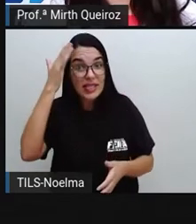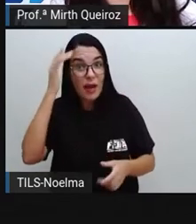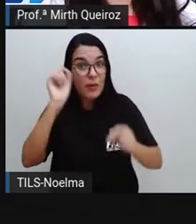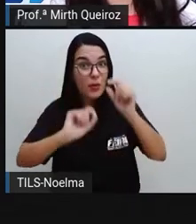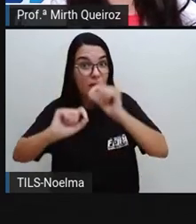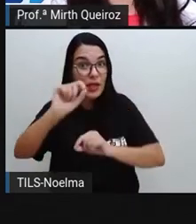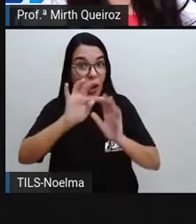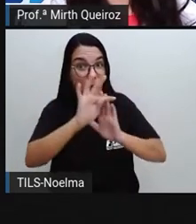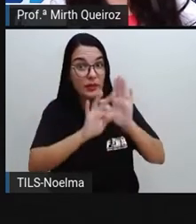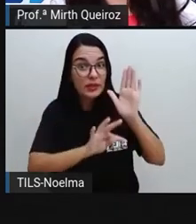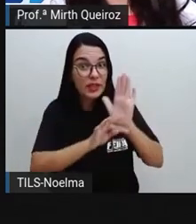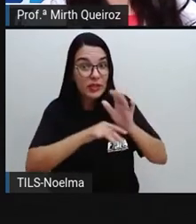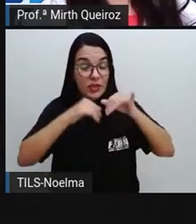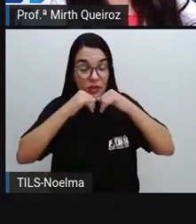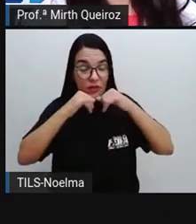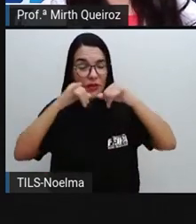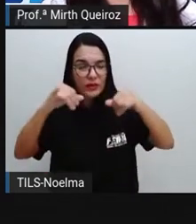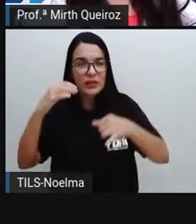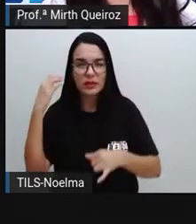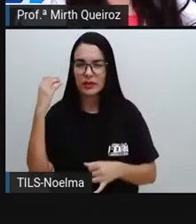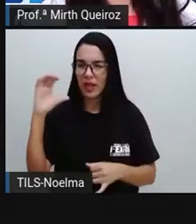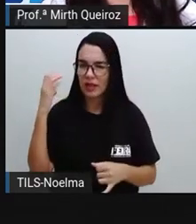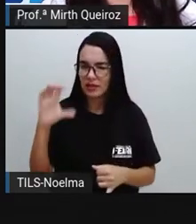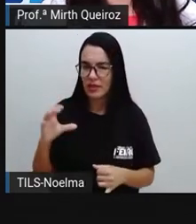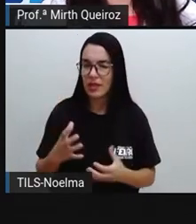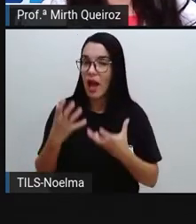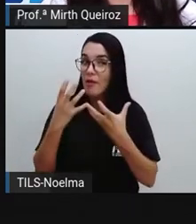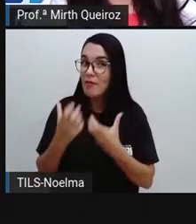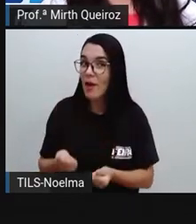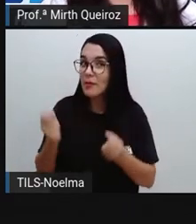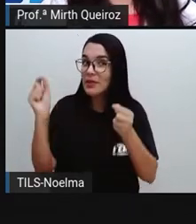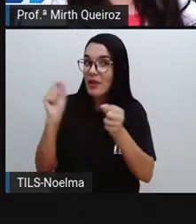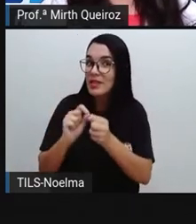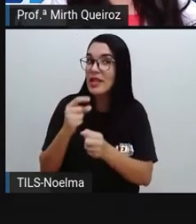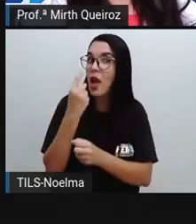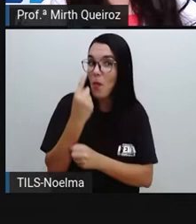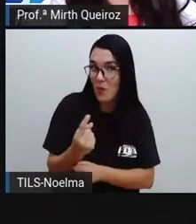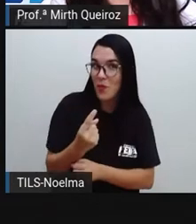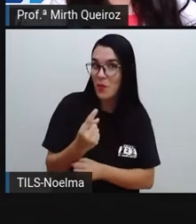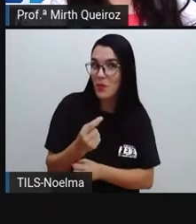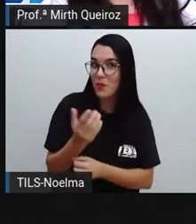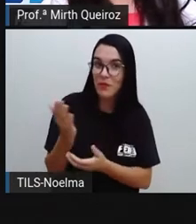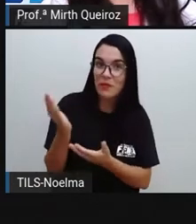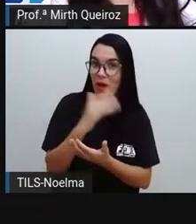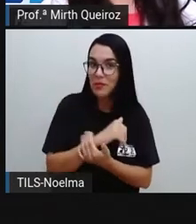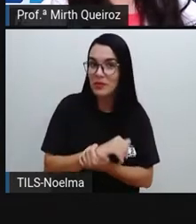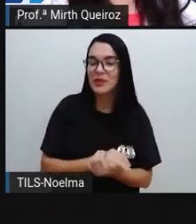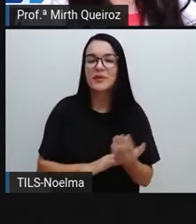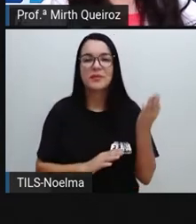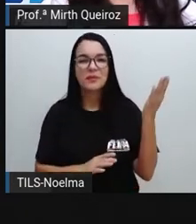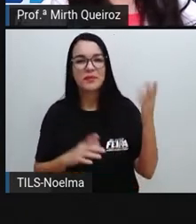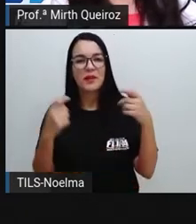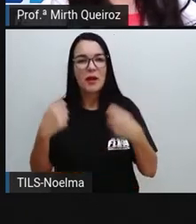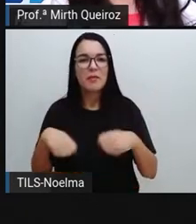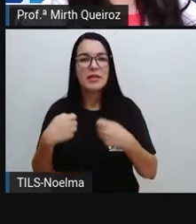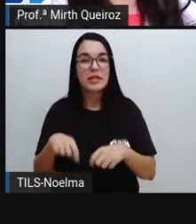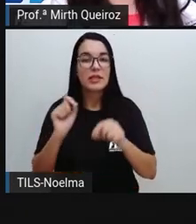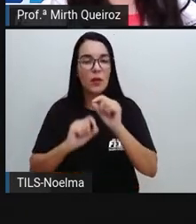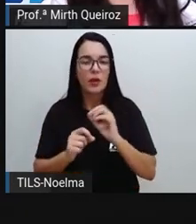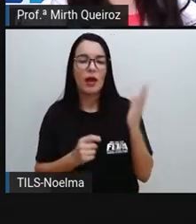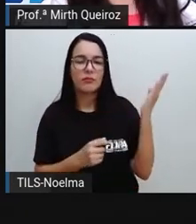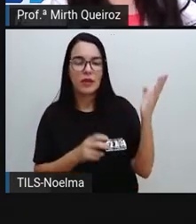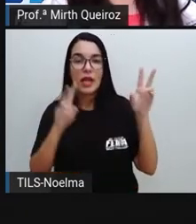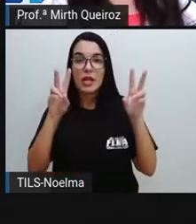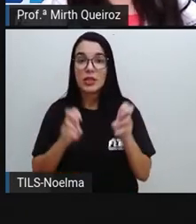de divulgação científica, que a gente já analisou um texto de divulgação científica, vamos produzir um? Para isso, vocês deverão definir o